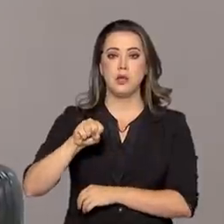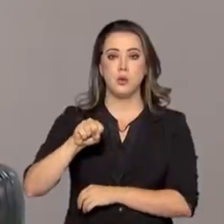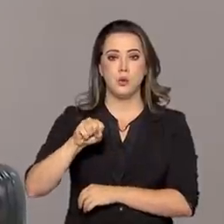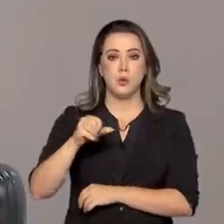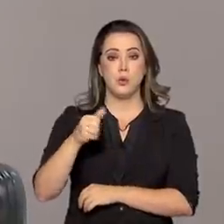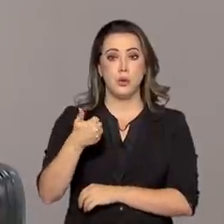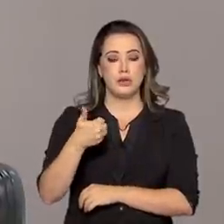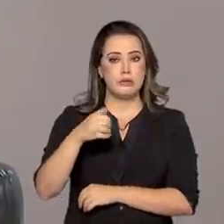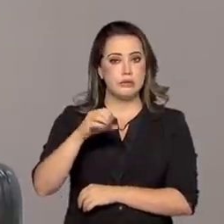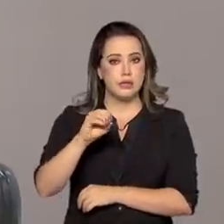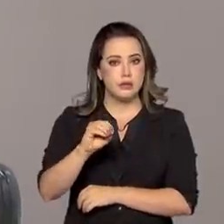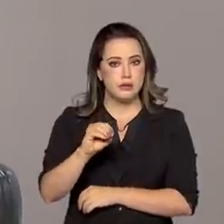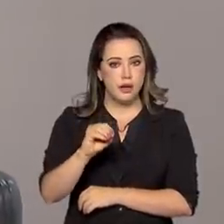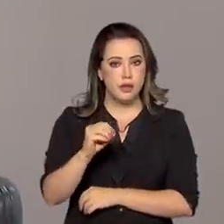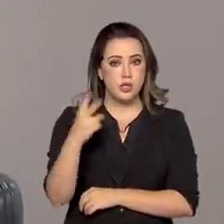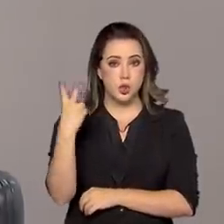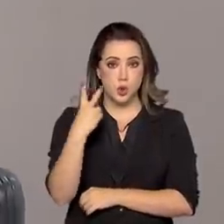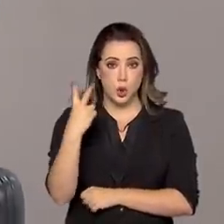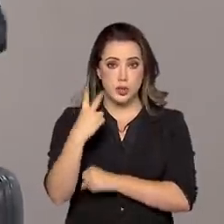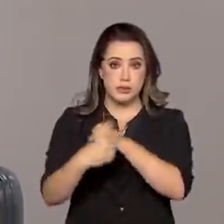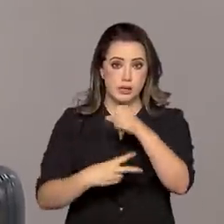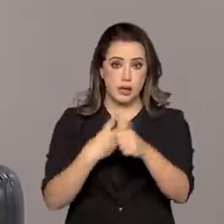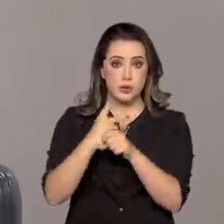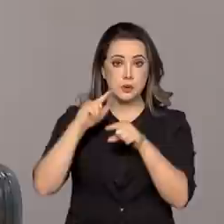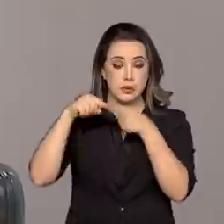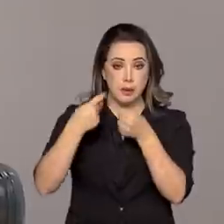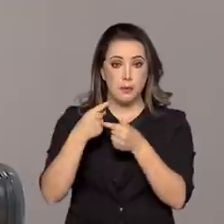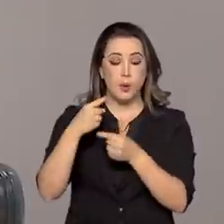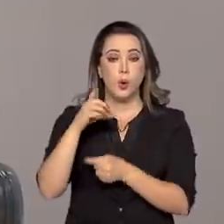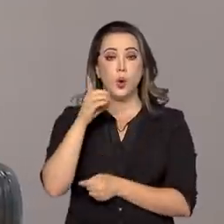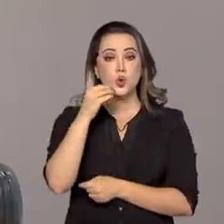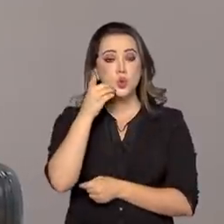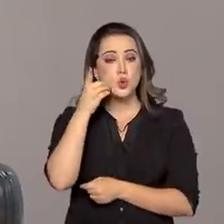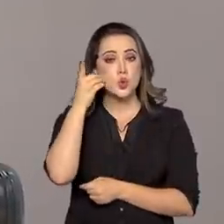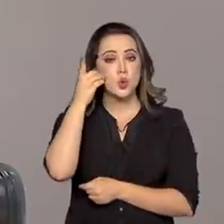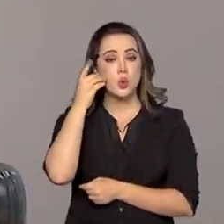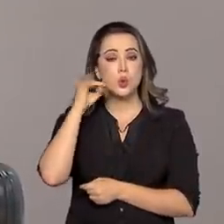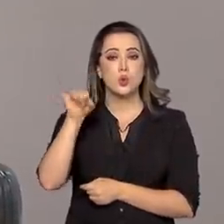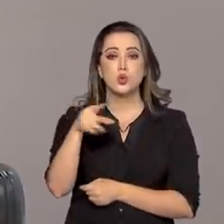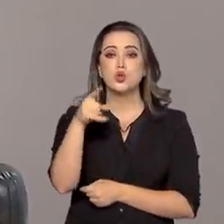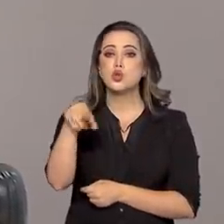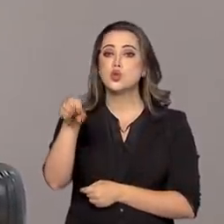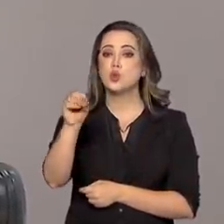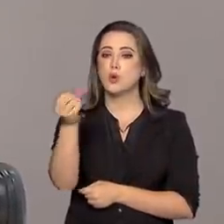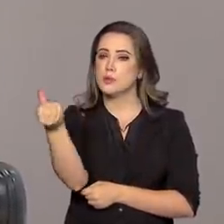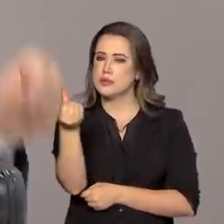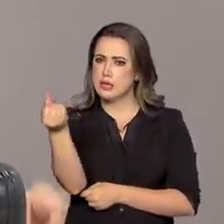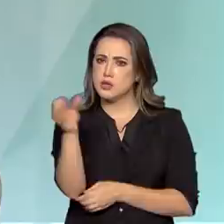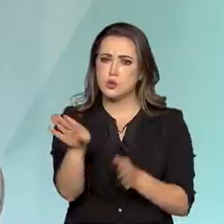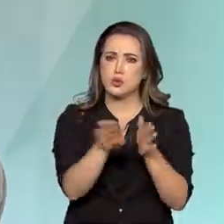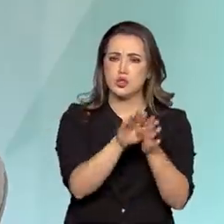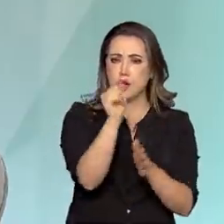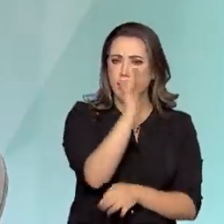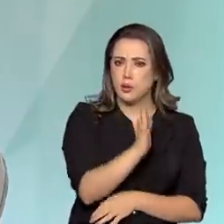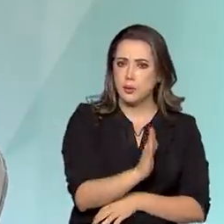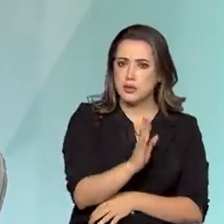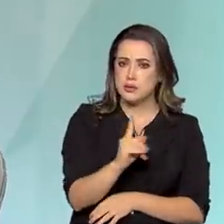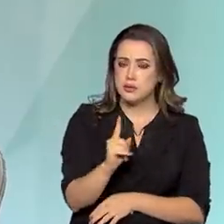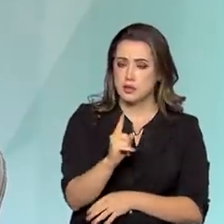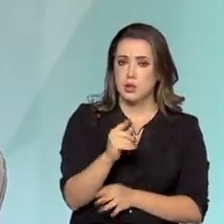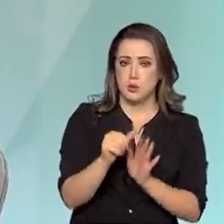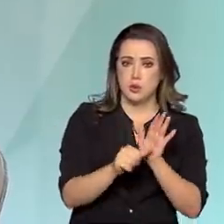Dom João VI chegar ao Brasil e esse primeiro acervo da Biblioteca Nacional veio de Portugal, é isso? Exatamente, a